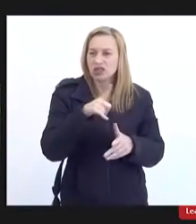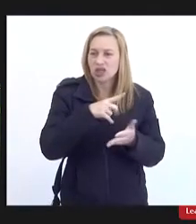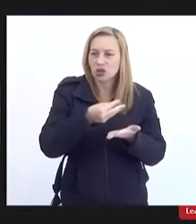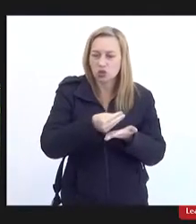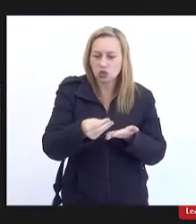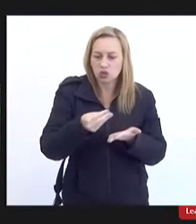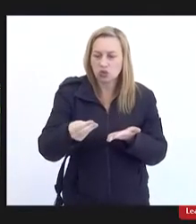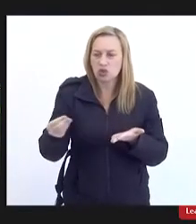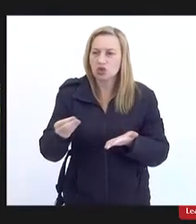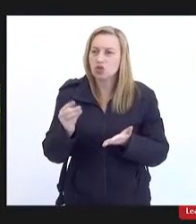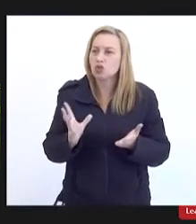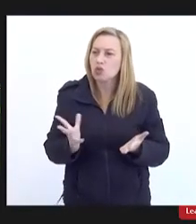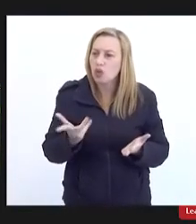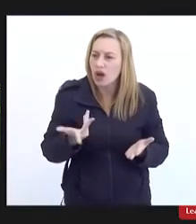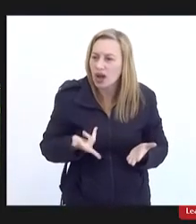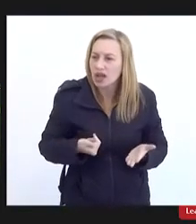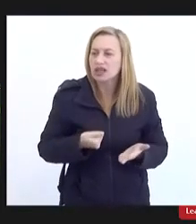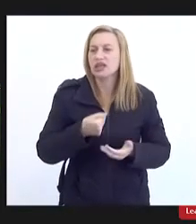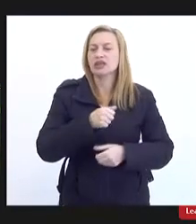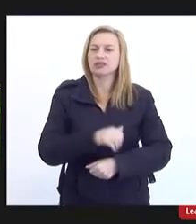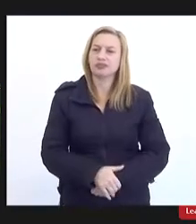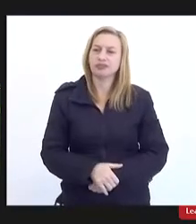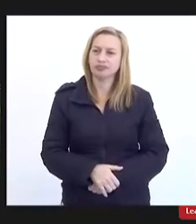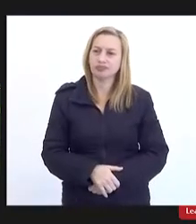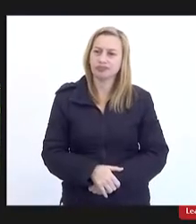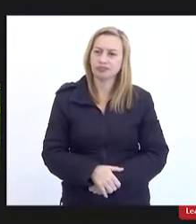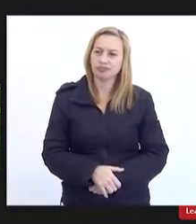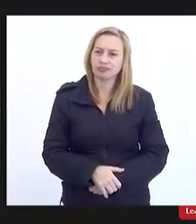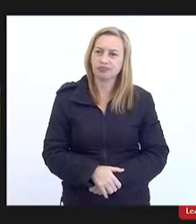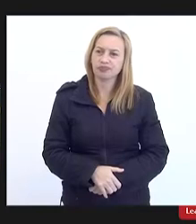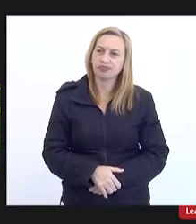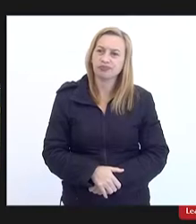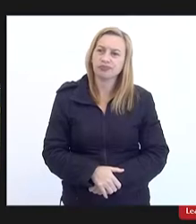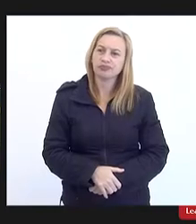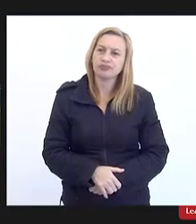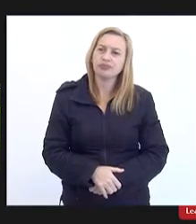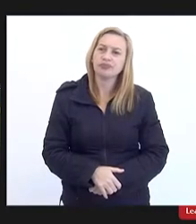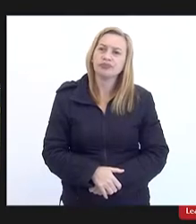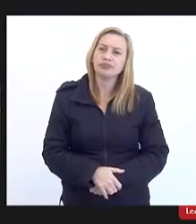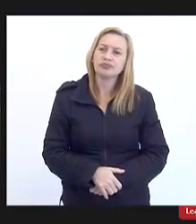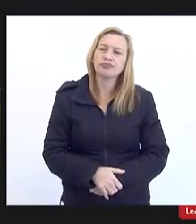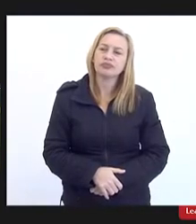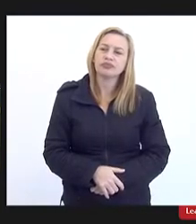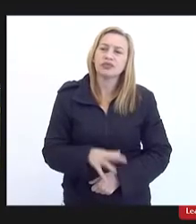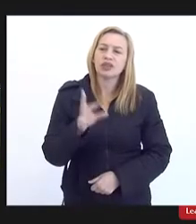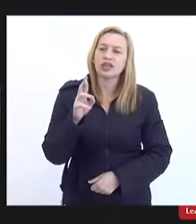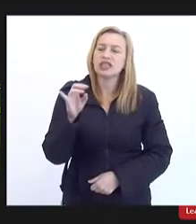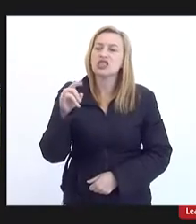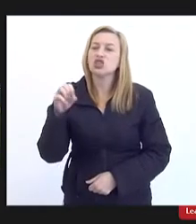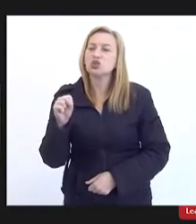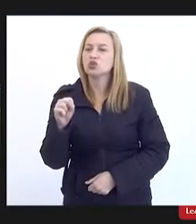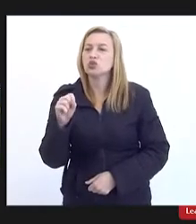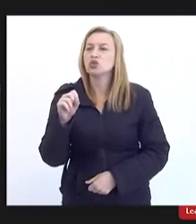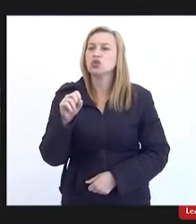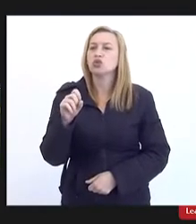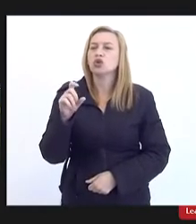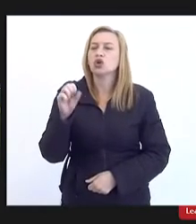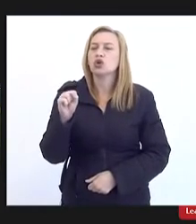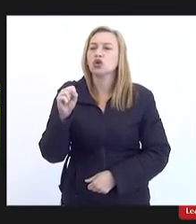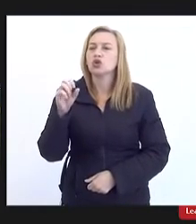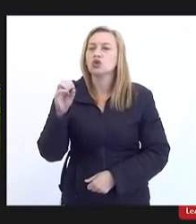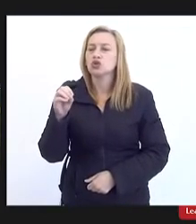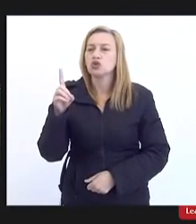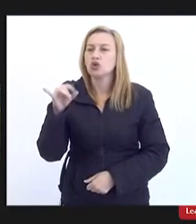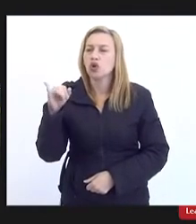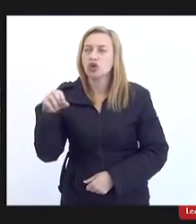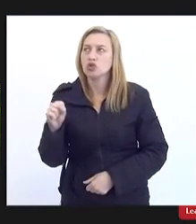adequada de ter de ter uma uma adequação na questão na resíduos sólidos a gente até hoje não sabe por exemplo